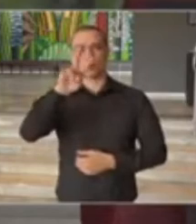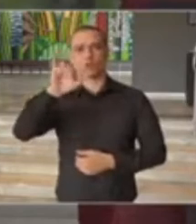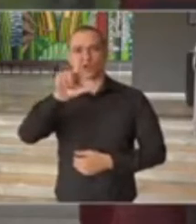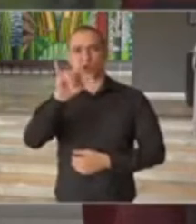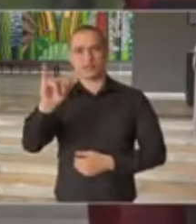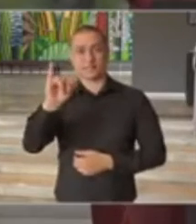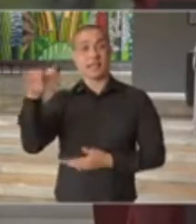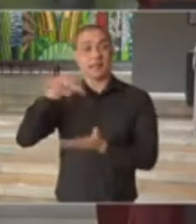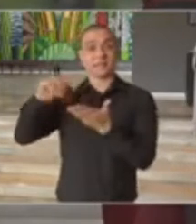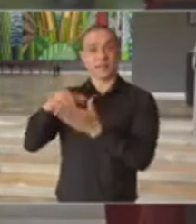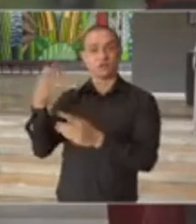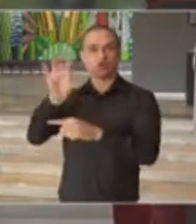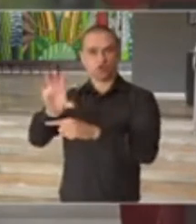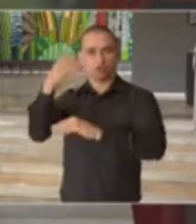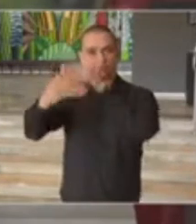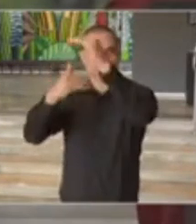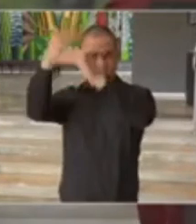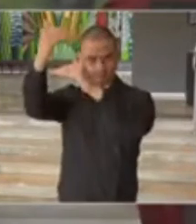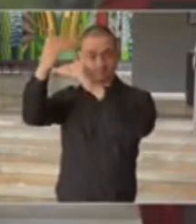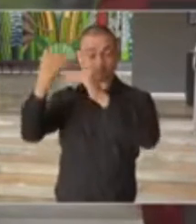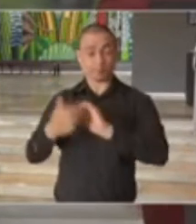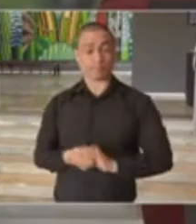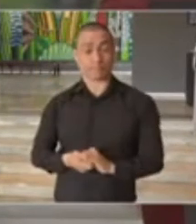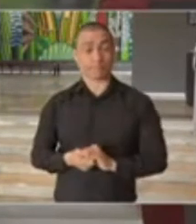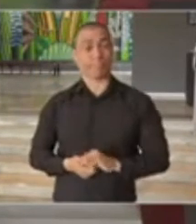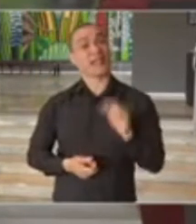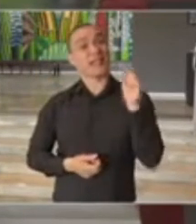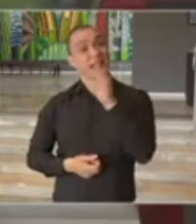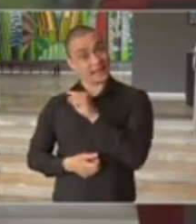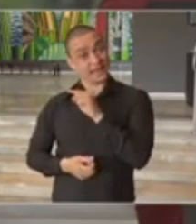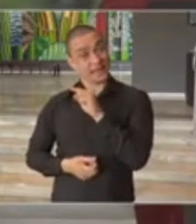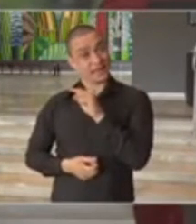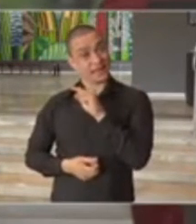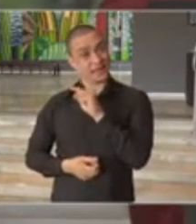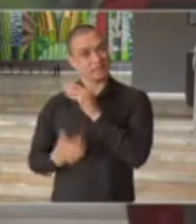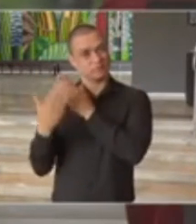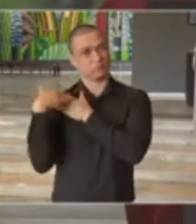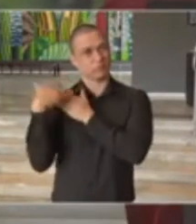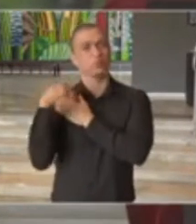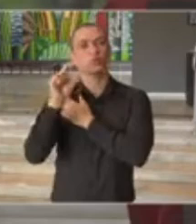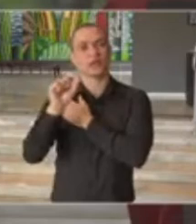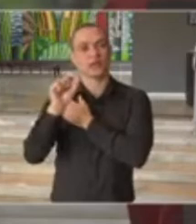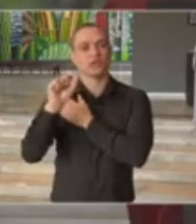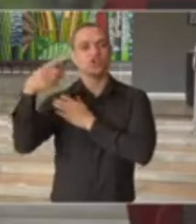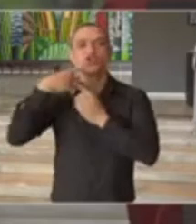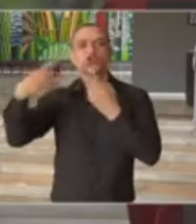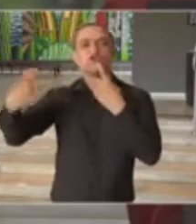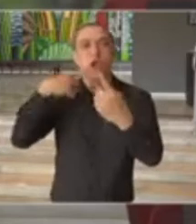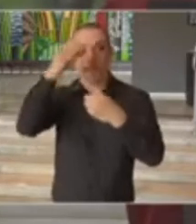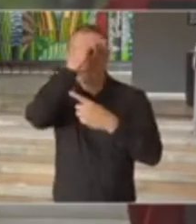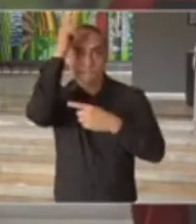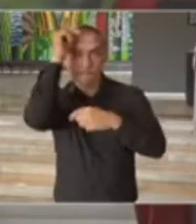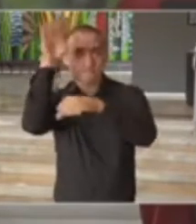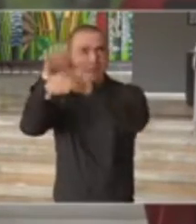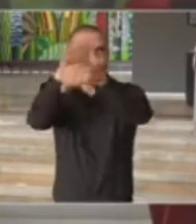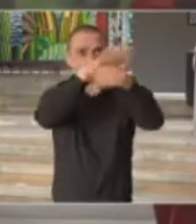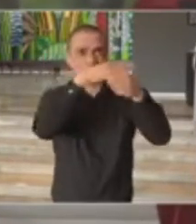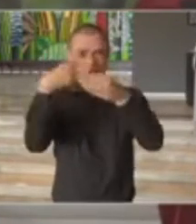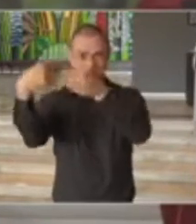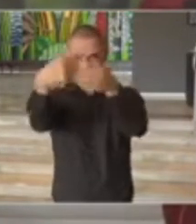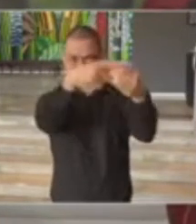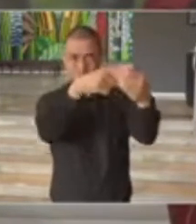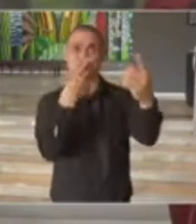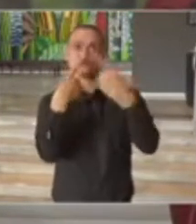O Marco Vignoli é secretário de Desenvolvimento Regional. Ele tem o encargo do diálogo com prefeitas e prefeitos